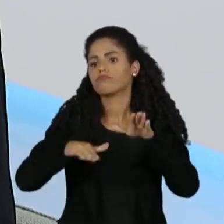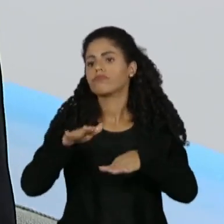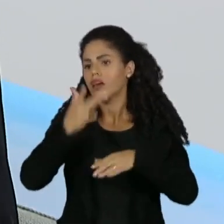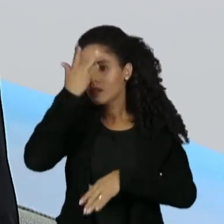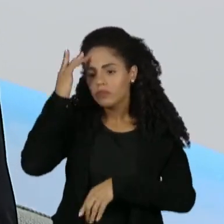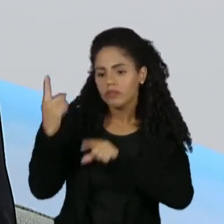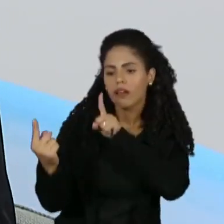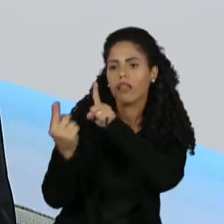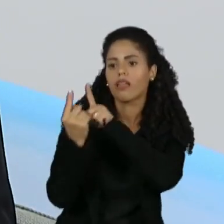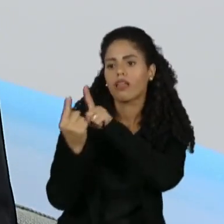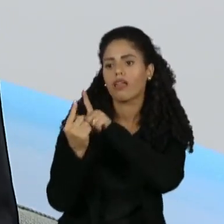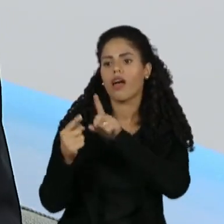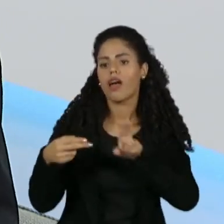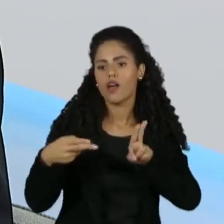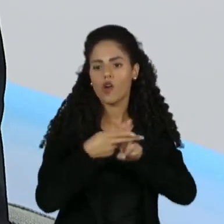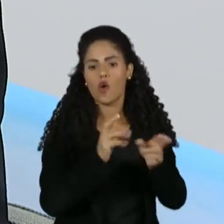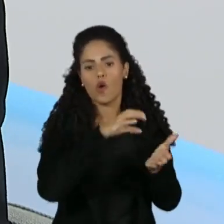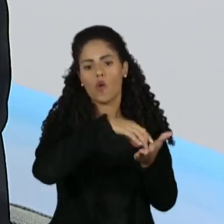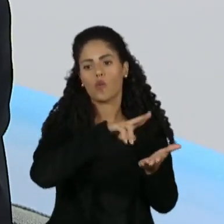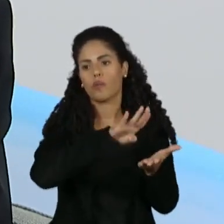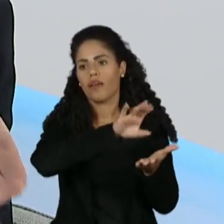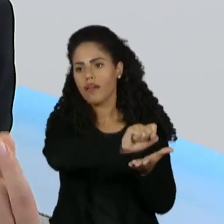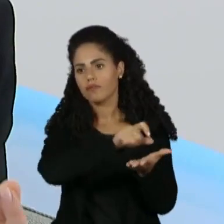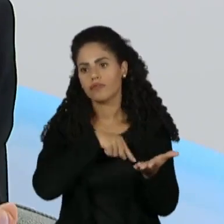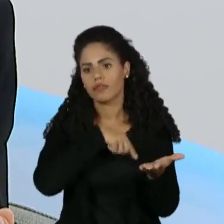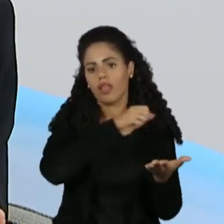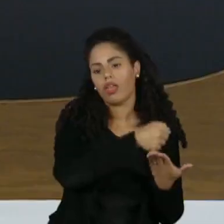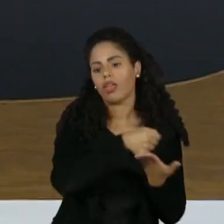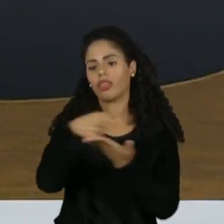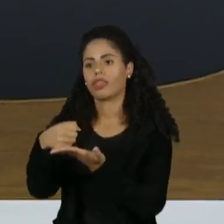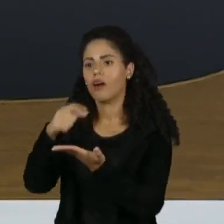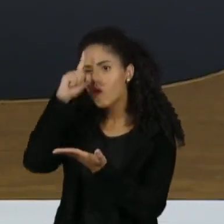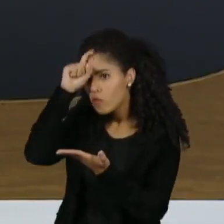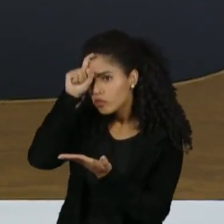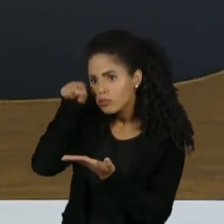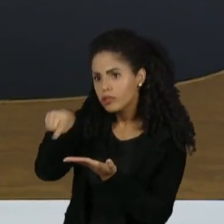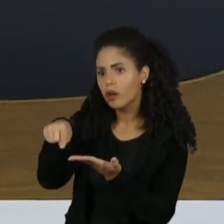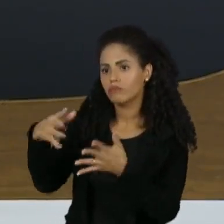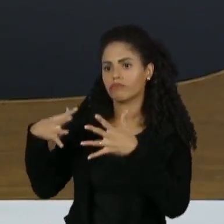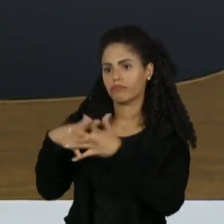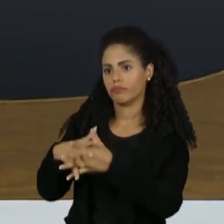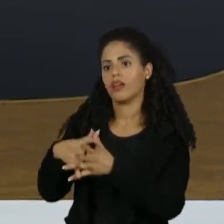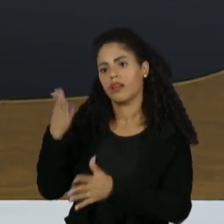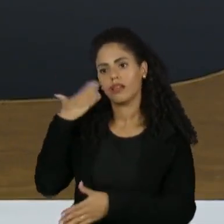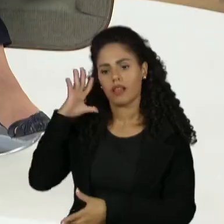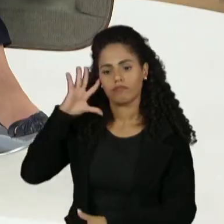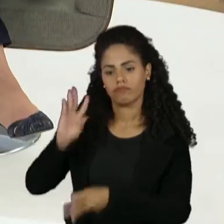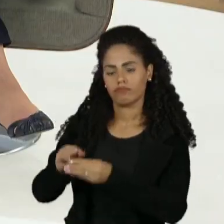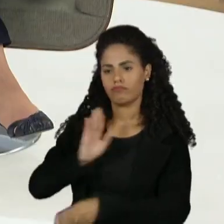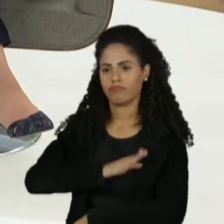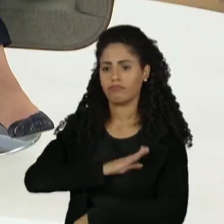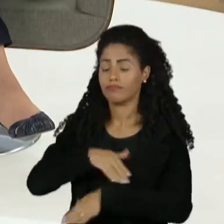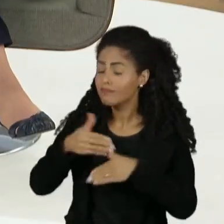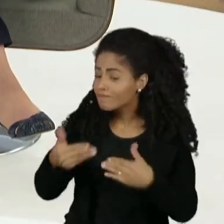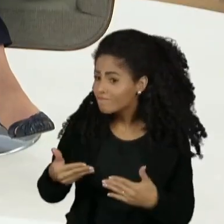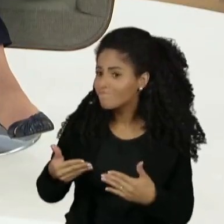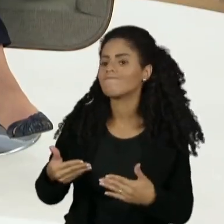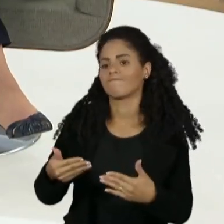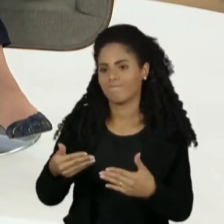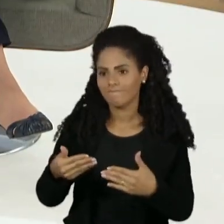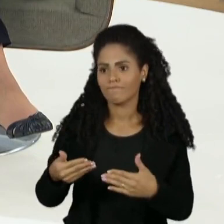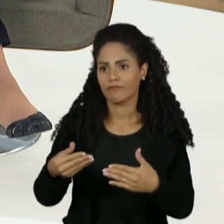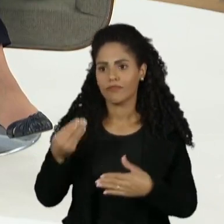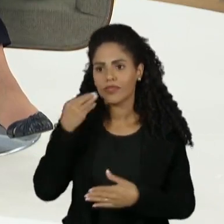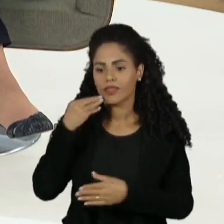o paciente é atendido em uma unidade básica e ele tem que ser levado para um hospital de alta complexidade. Esse forço entre